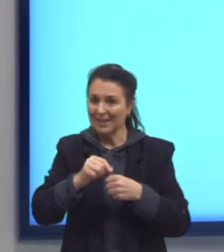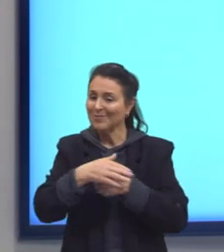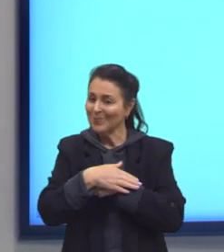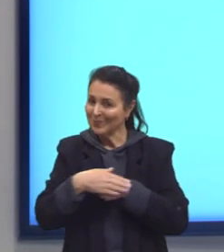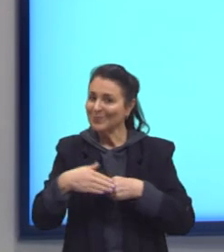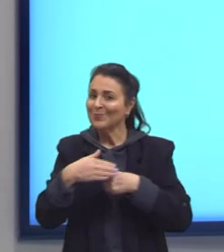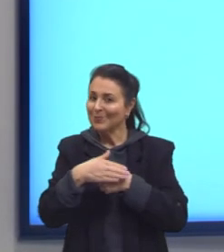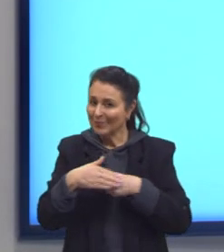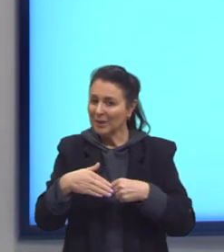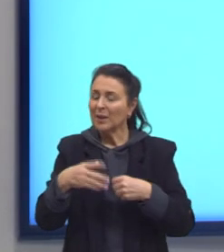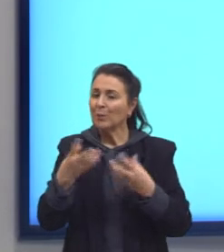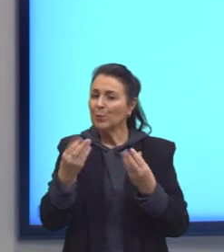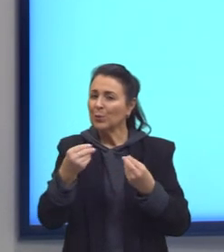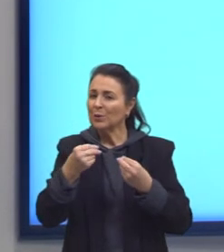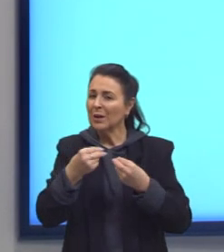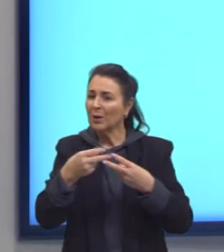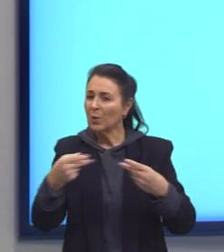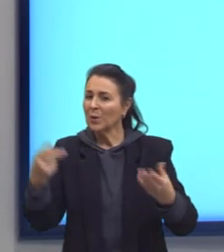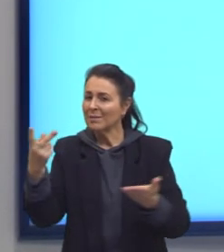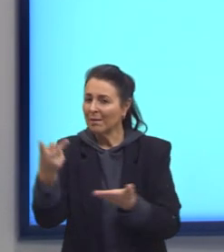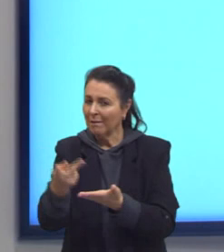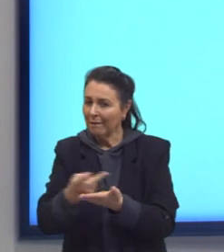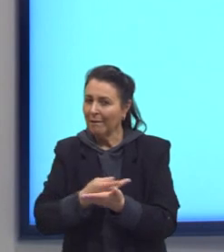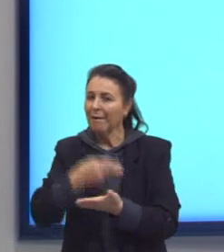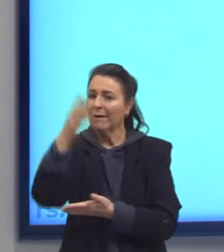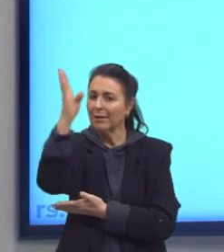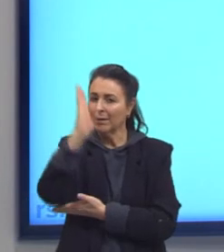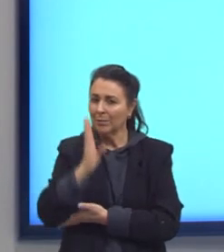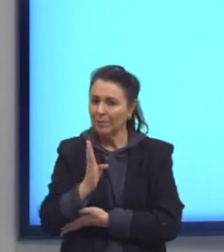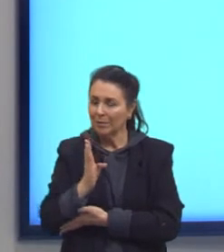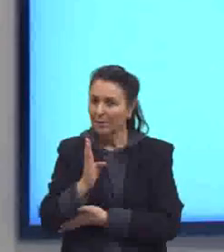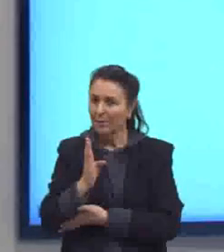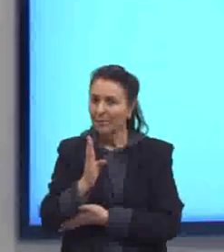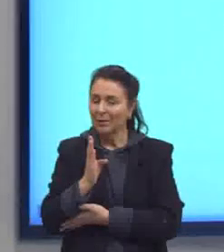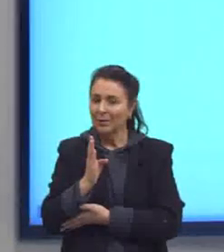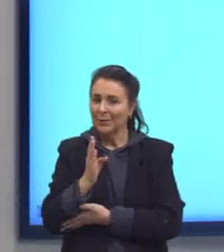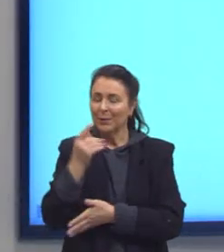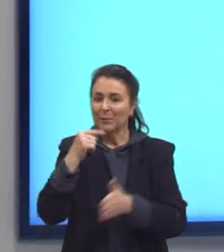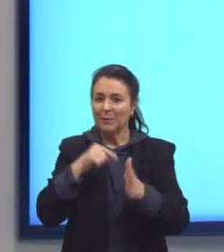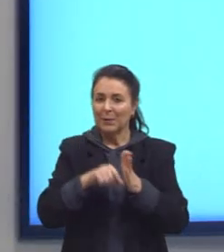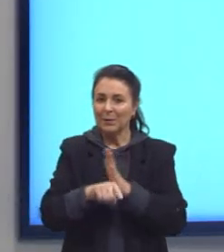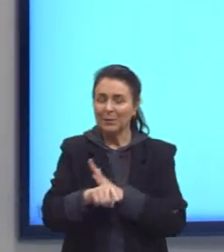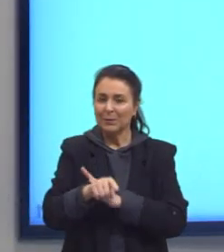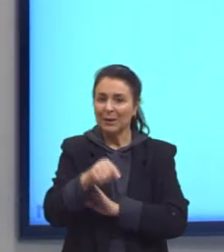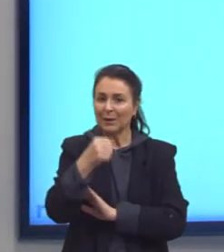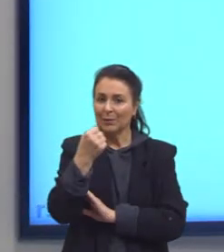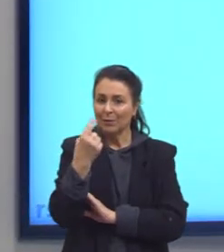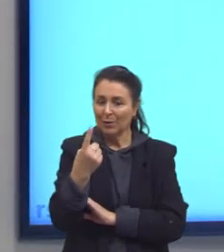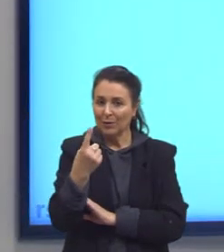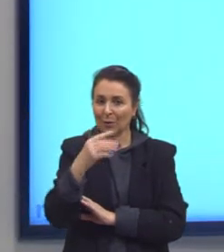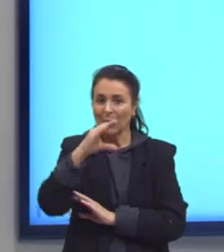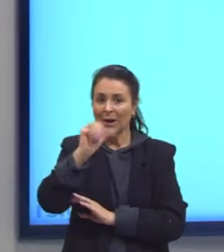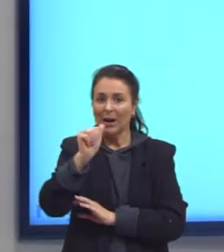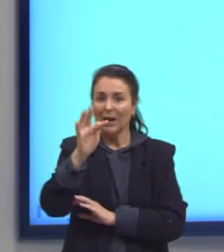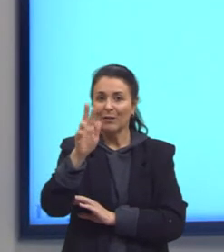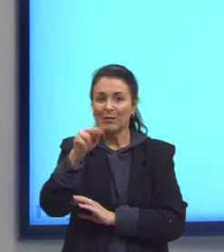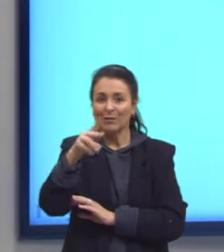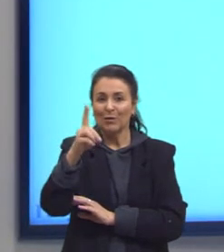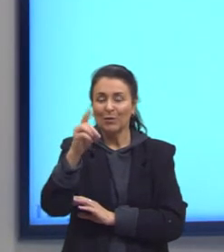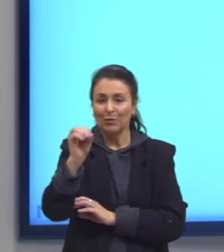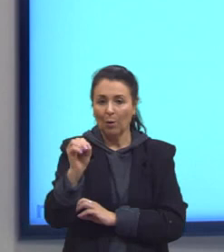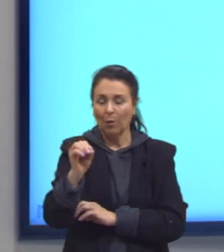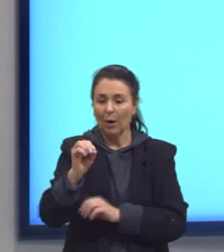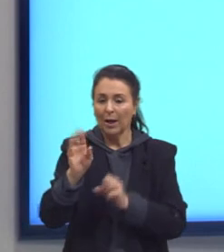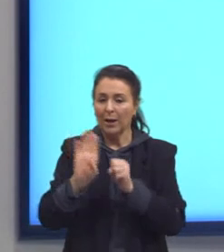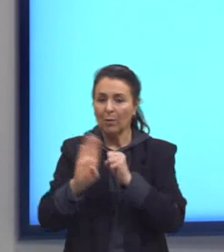denuncia no Brasil, né? Essa questão, vamos voltar aqui na questão número um. Olha, o Cafundó é um bairro